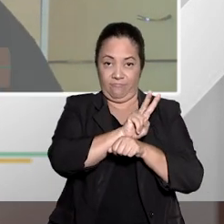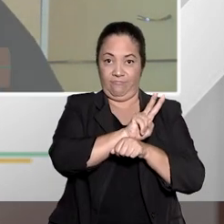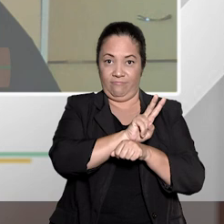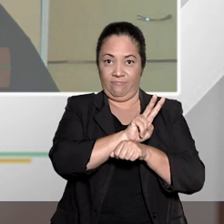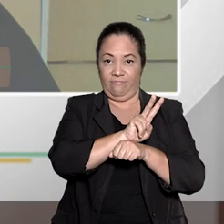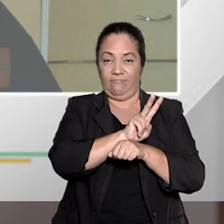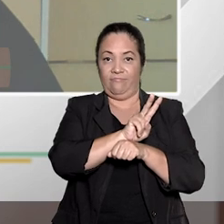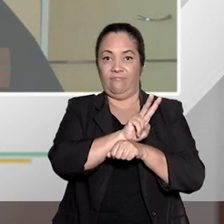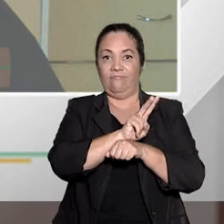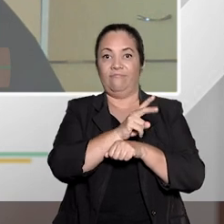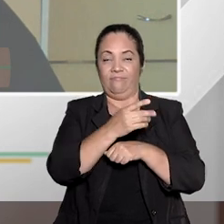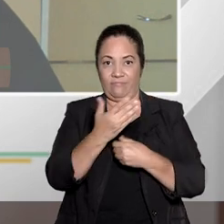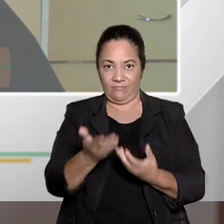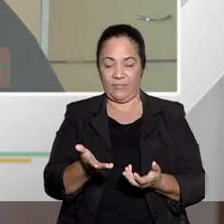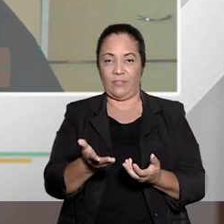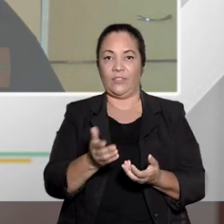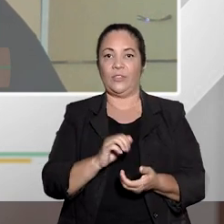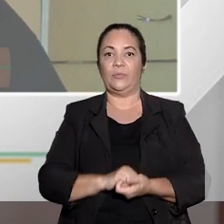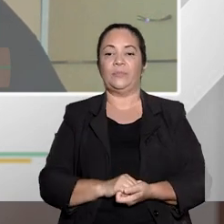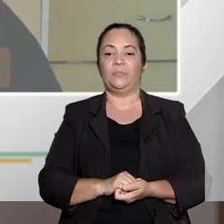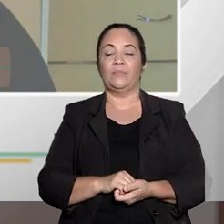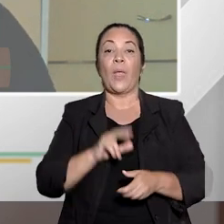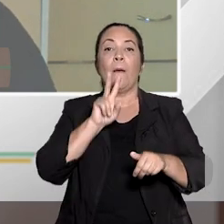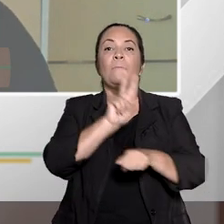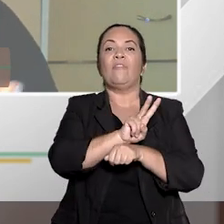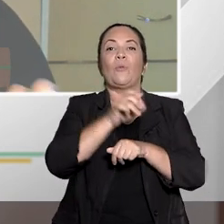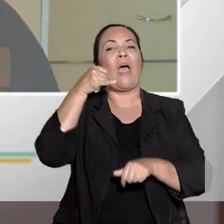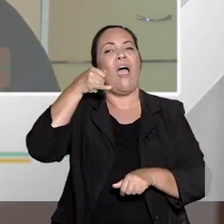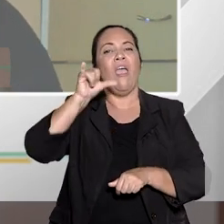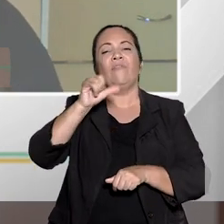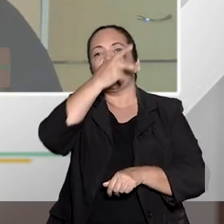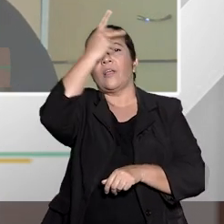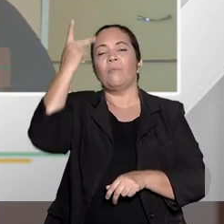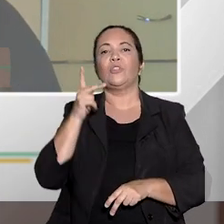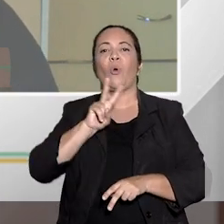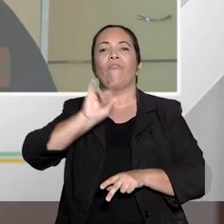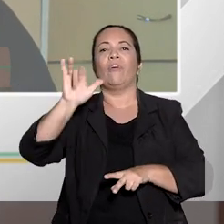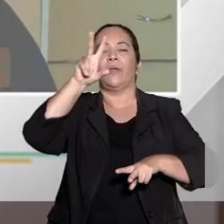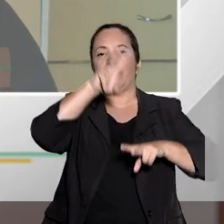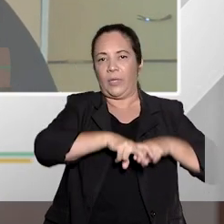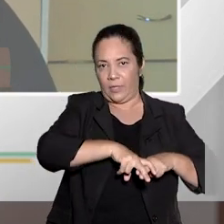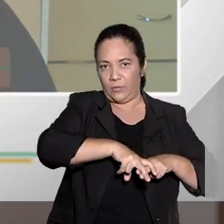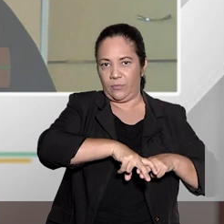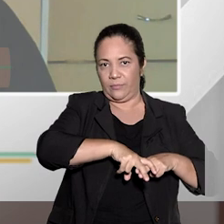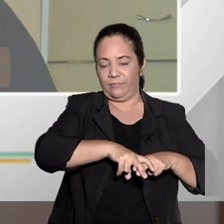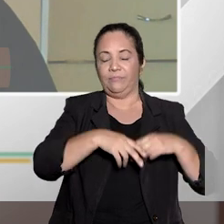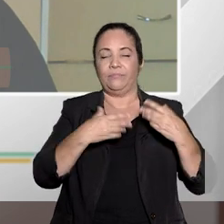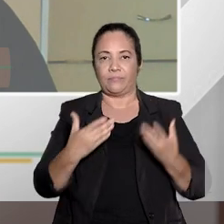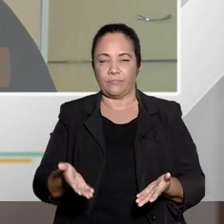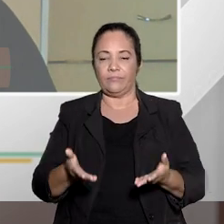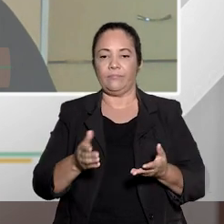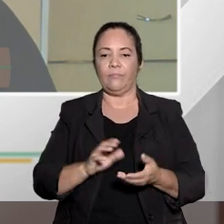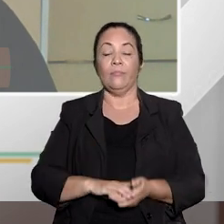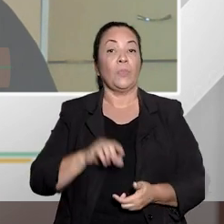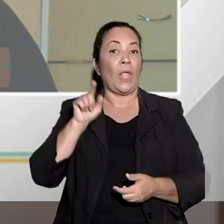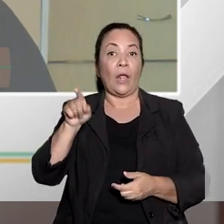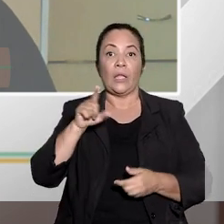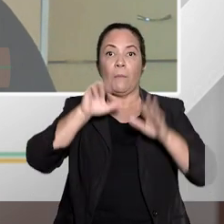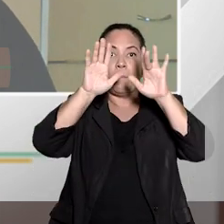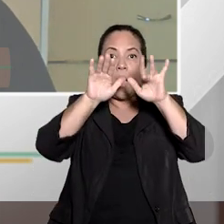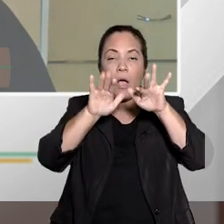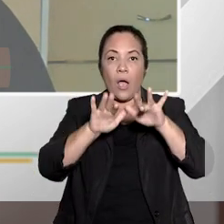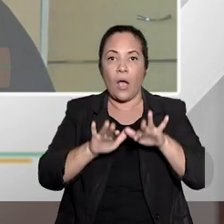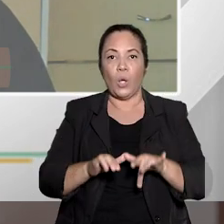que decorre de um habeas corpus preventivo que é concedido, então. Então, ali, a gente não vai ter uma